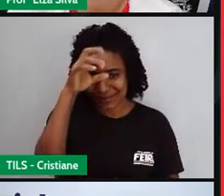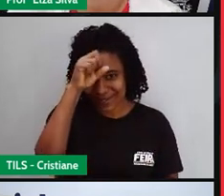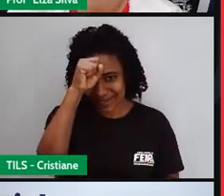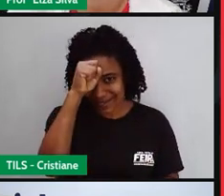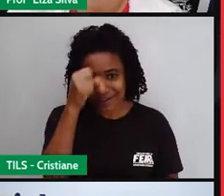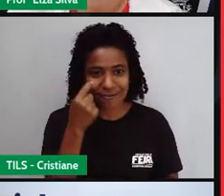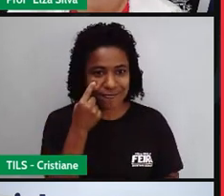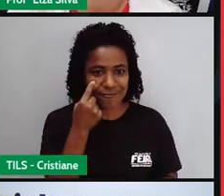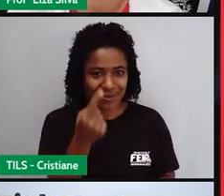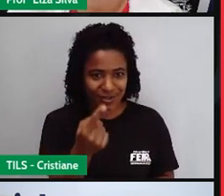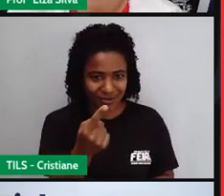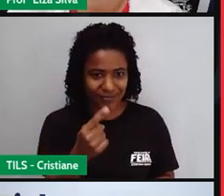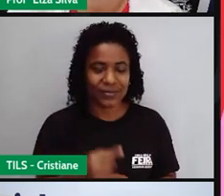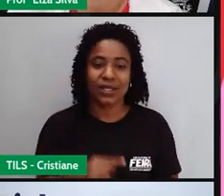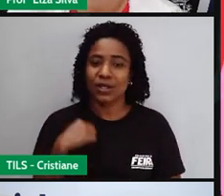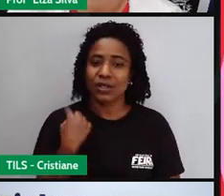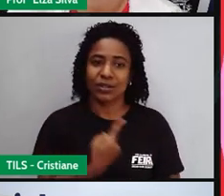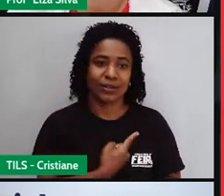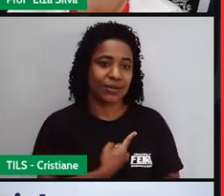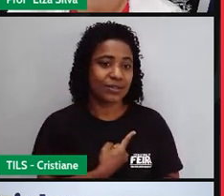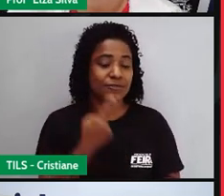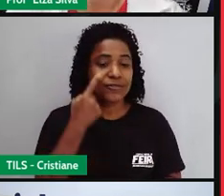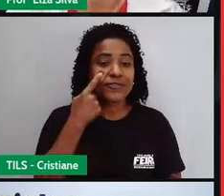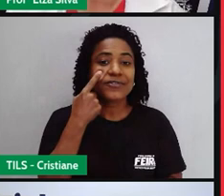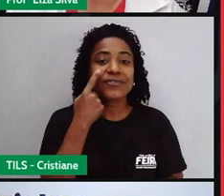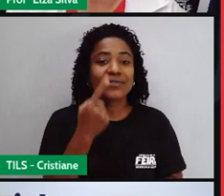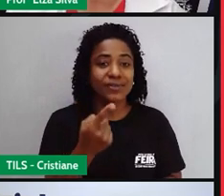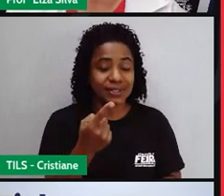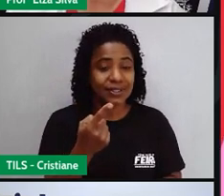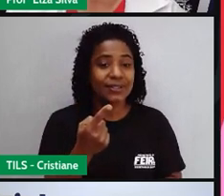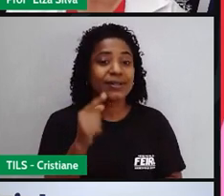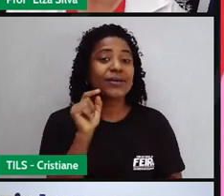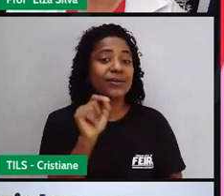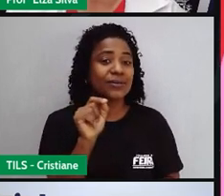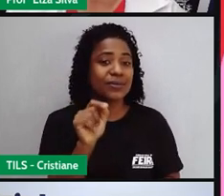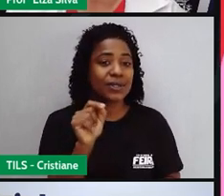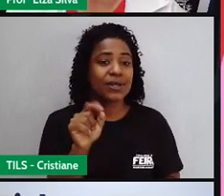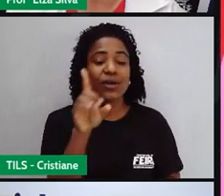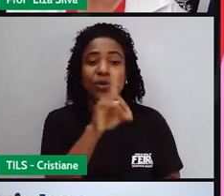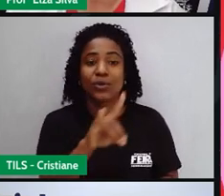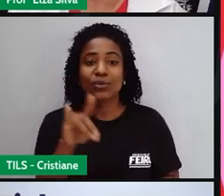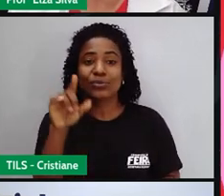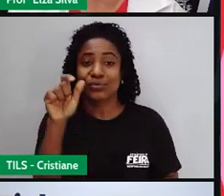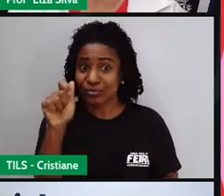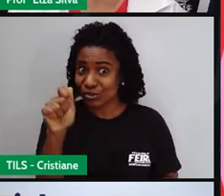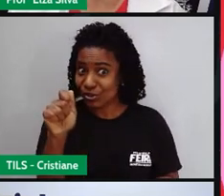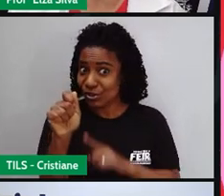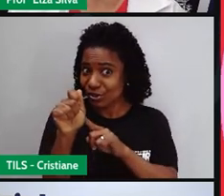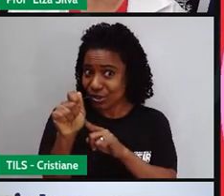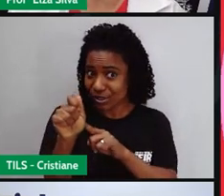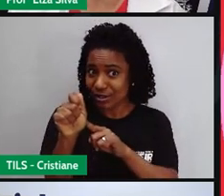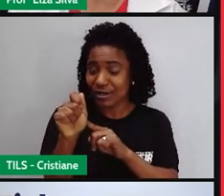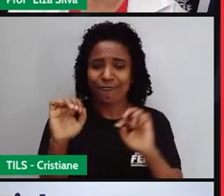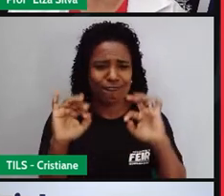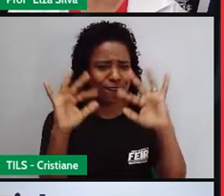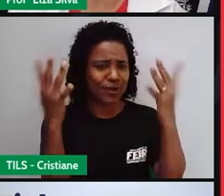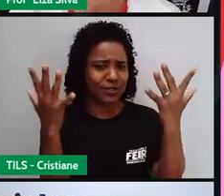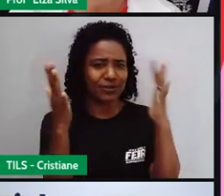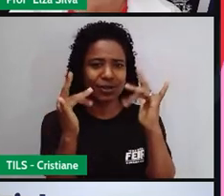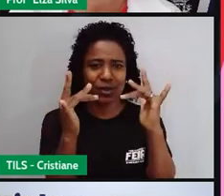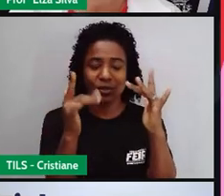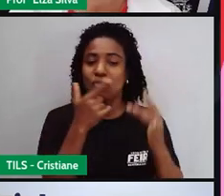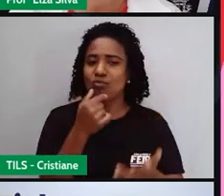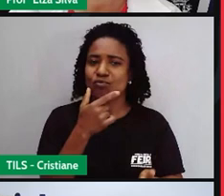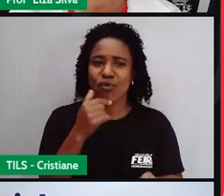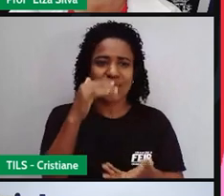principalmente, nós vimos que o Valentine's Day surge da desobediência de Valentim às ordens do